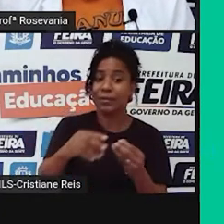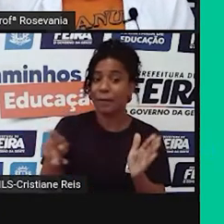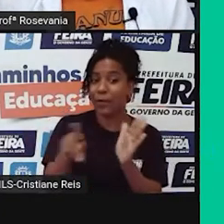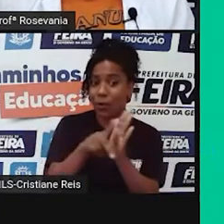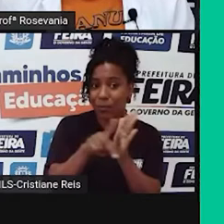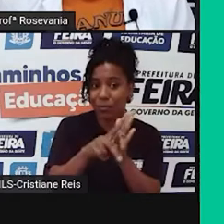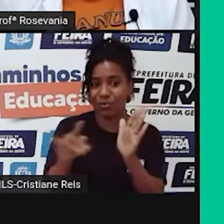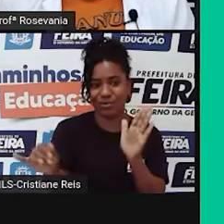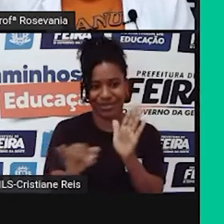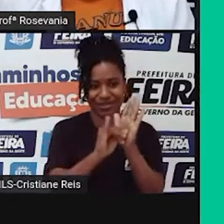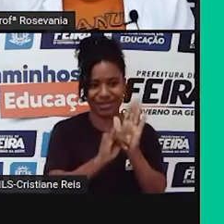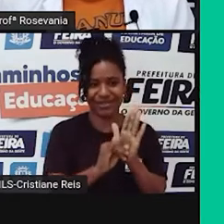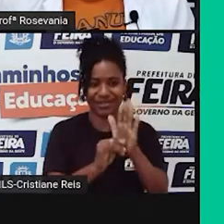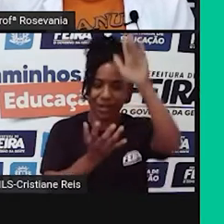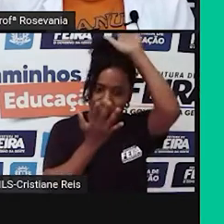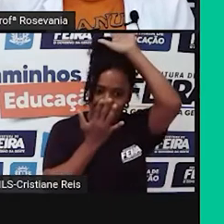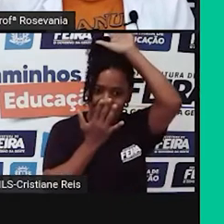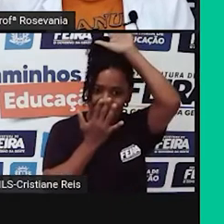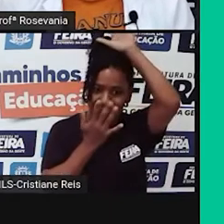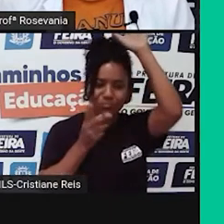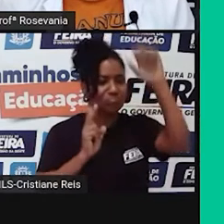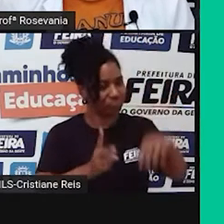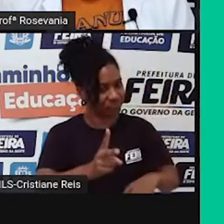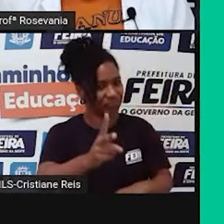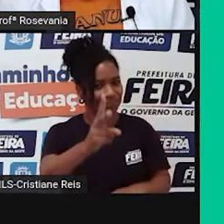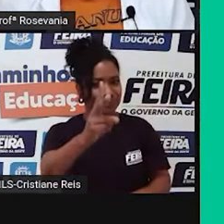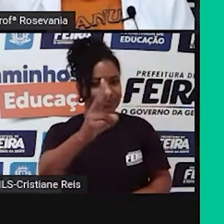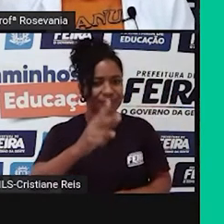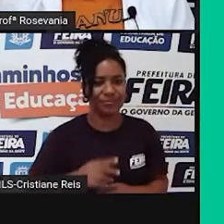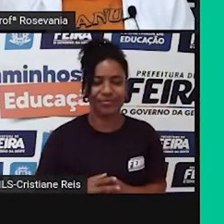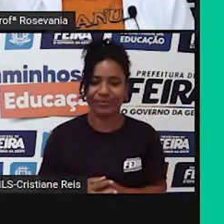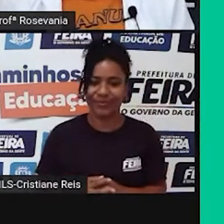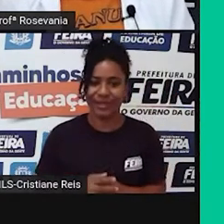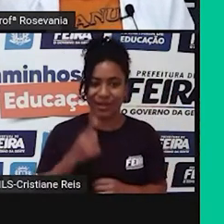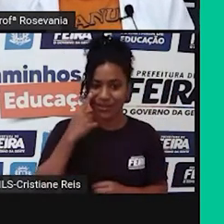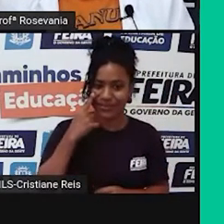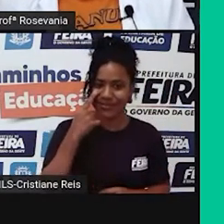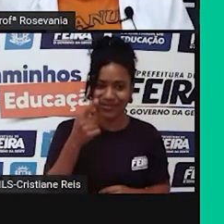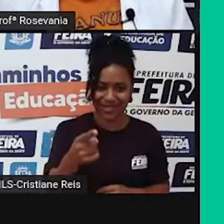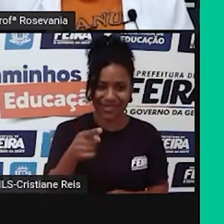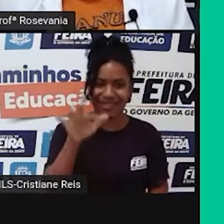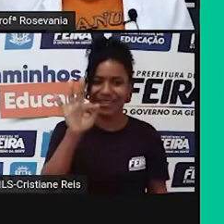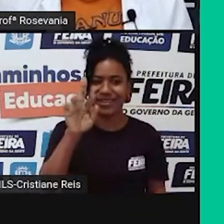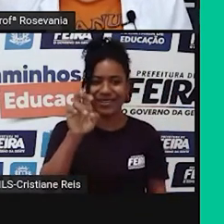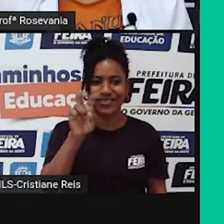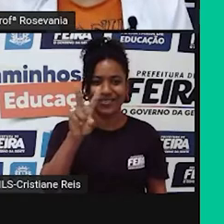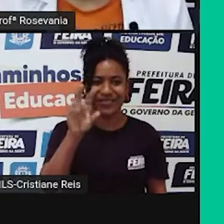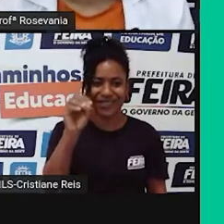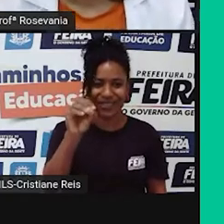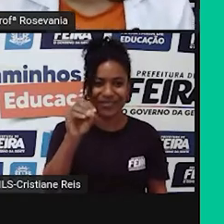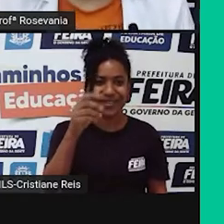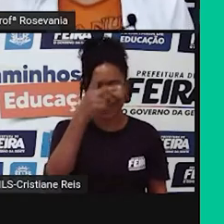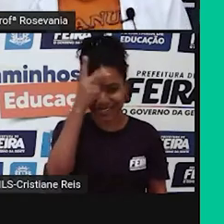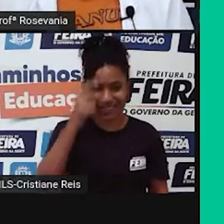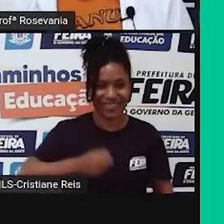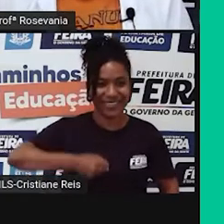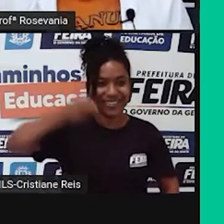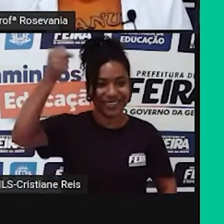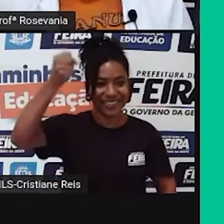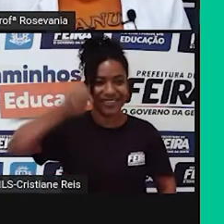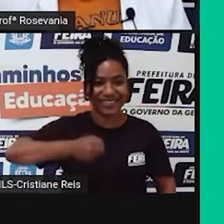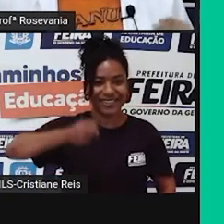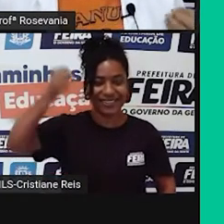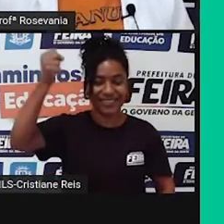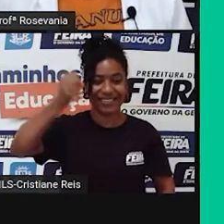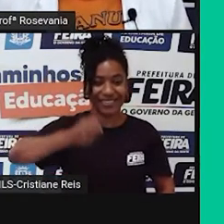né. Outro, aqui o frepo, né, que eu falei para vocês, olha, não é qualquer pessoa, gente, que consegue fazer, né, um passo